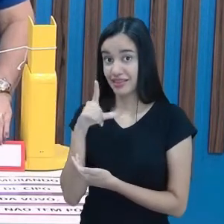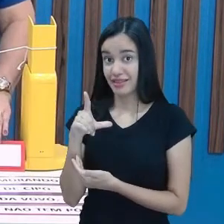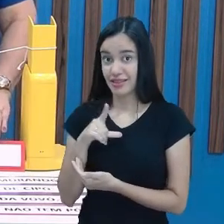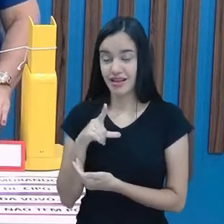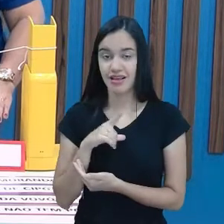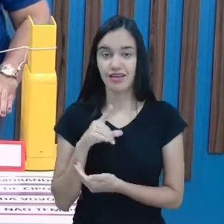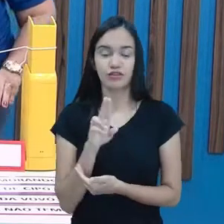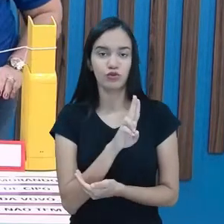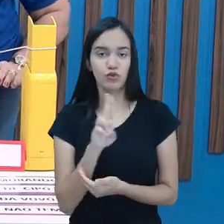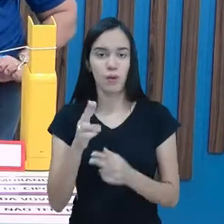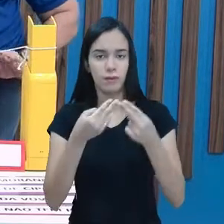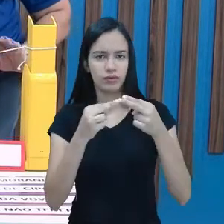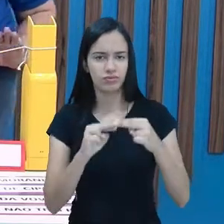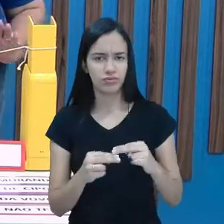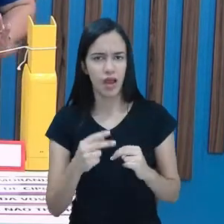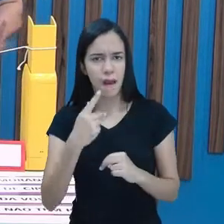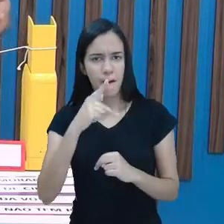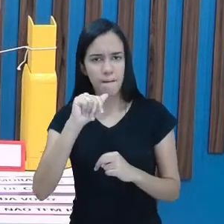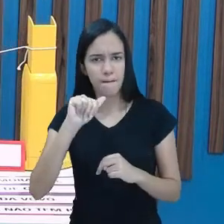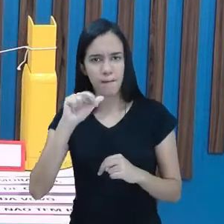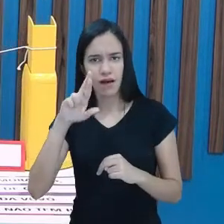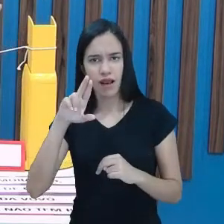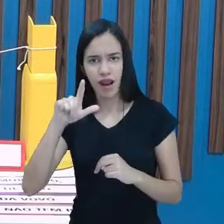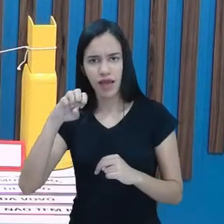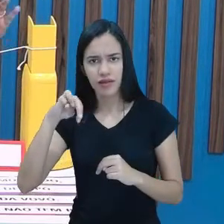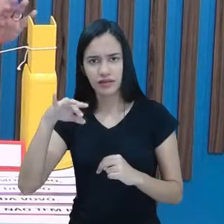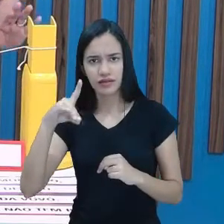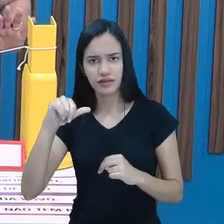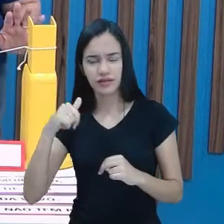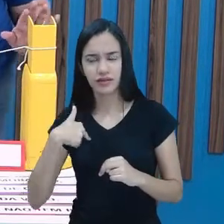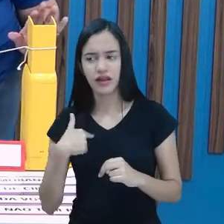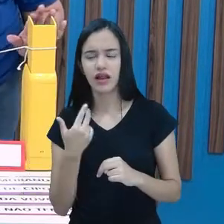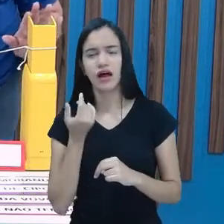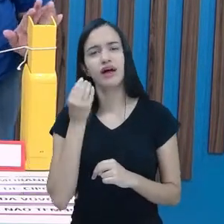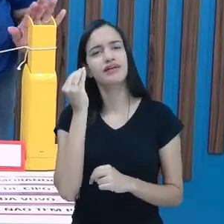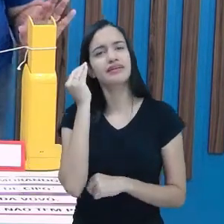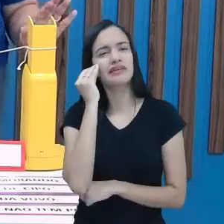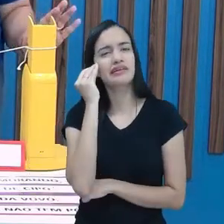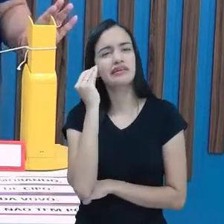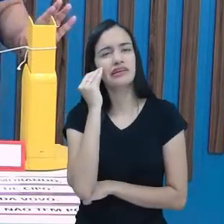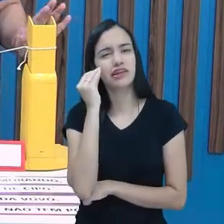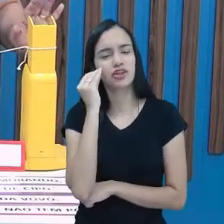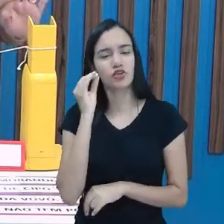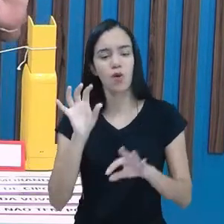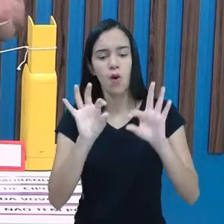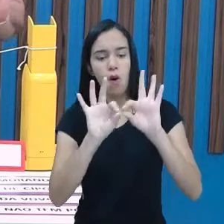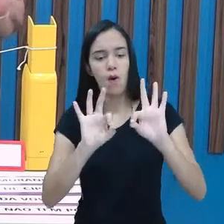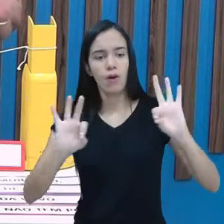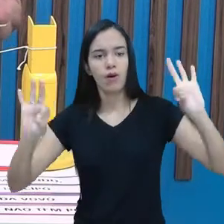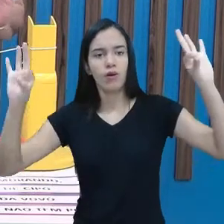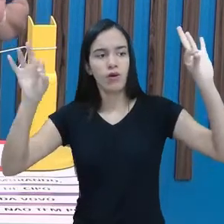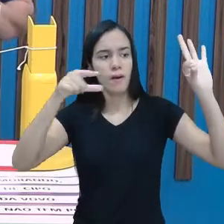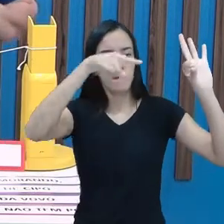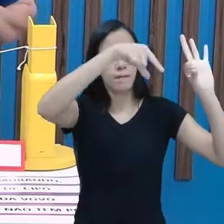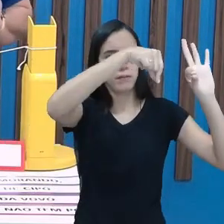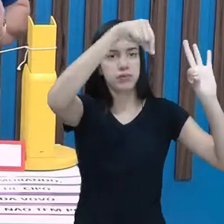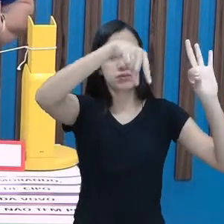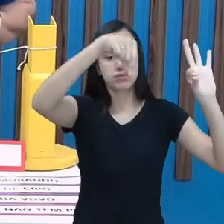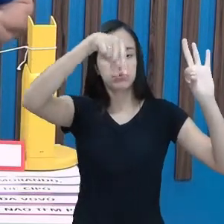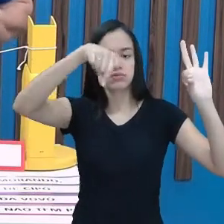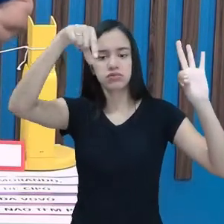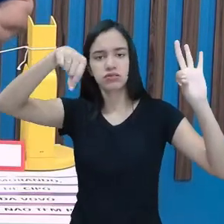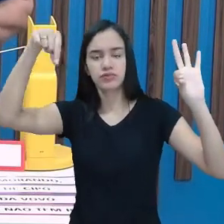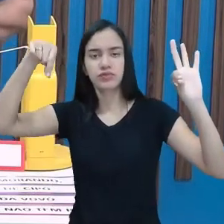gente está tentando montar um varal. Então, eu organizei aqui um mini varal para que a gente possa escolher